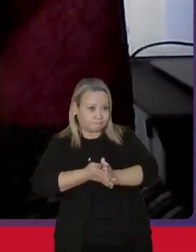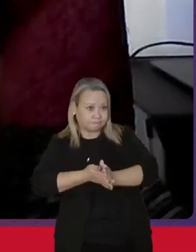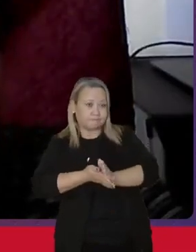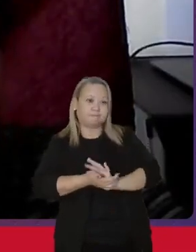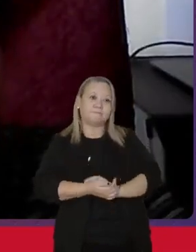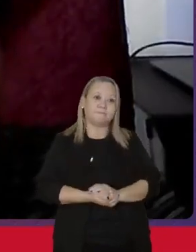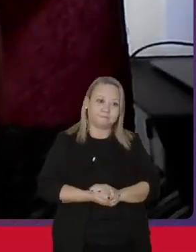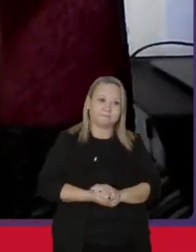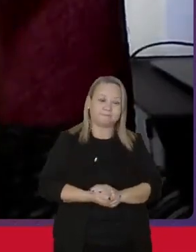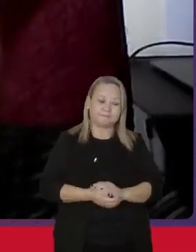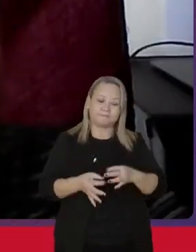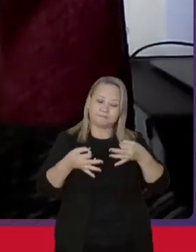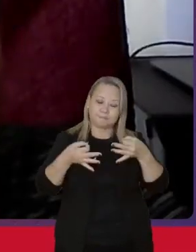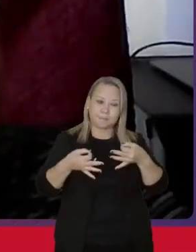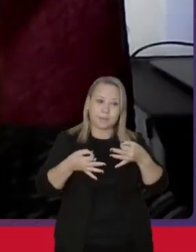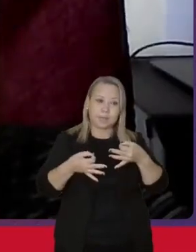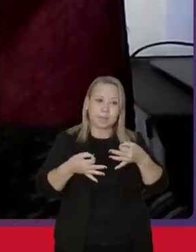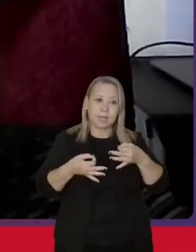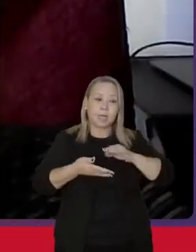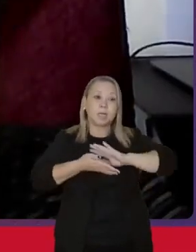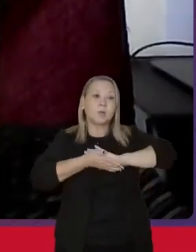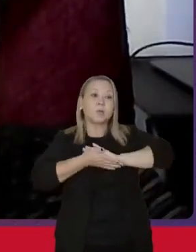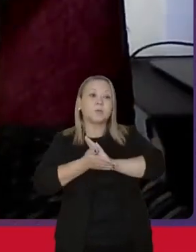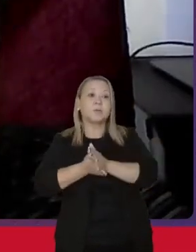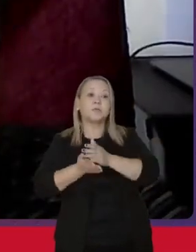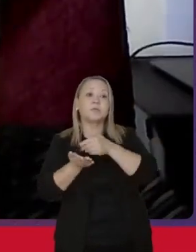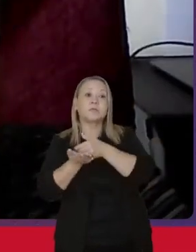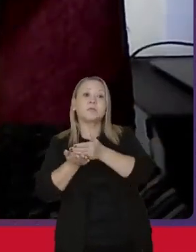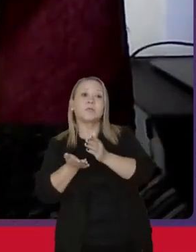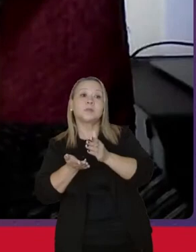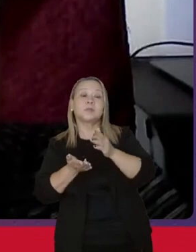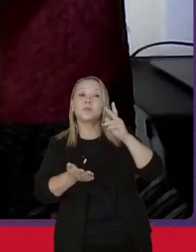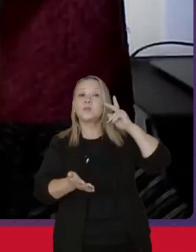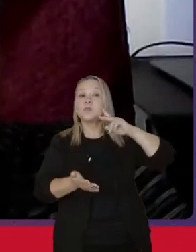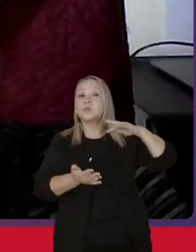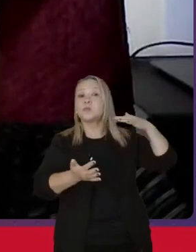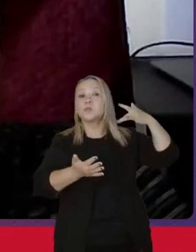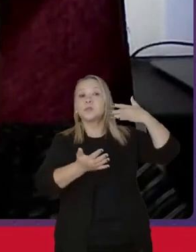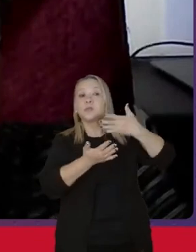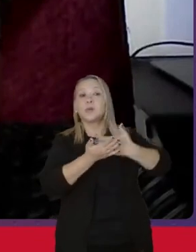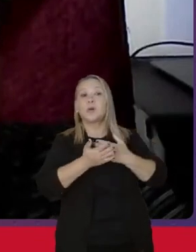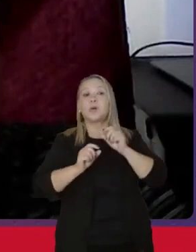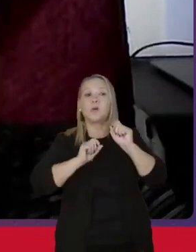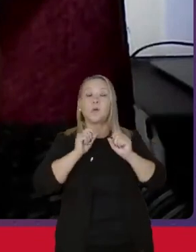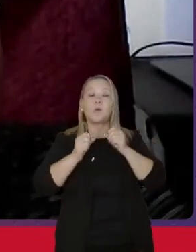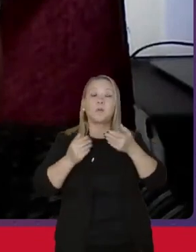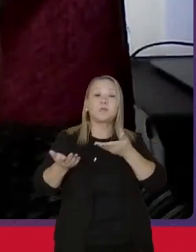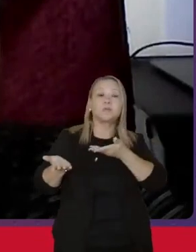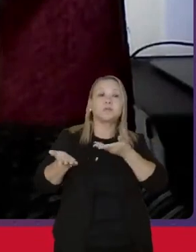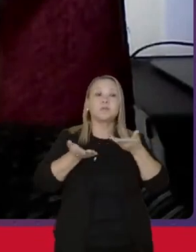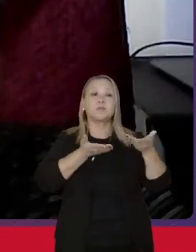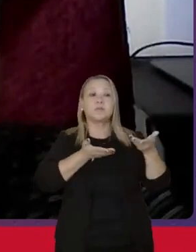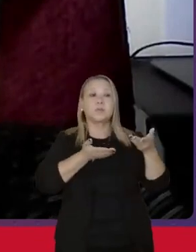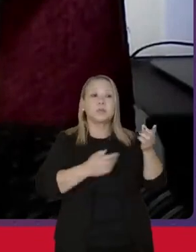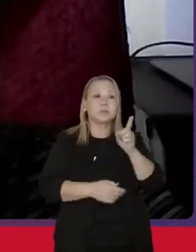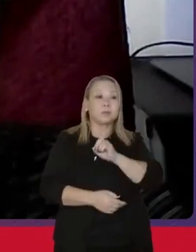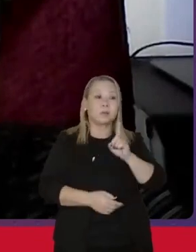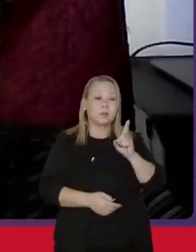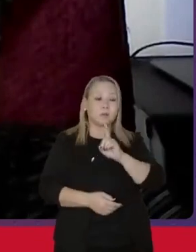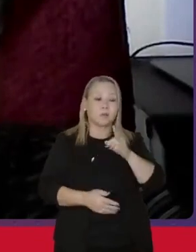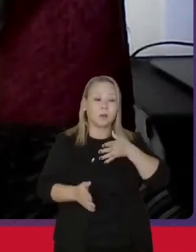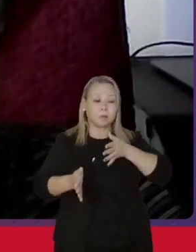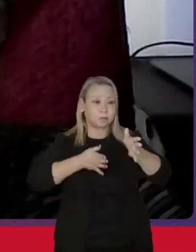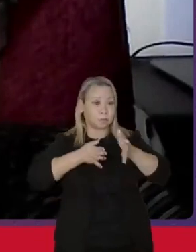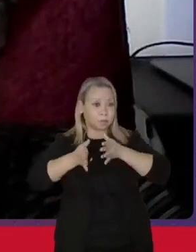históricas Que levam a não acesso